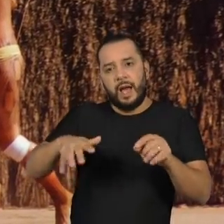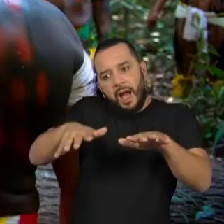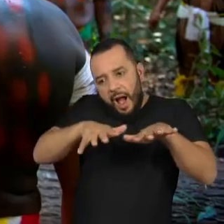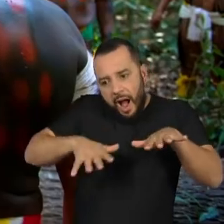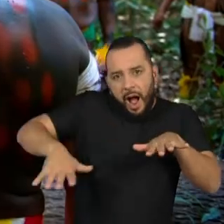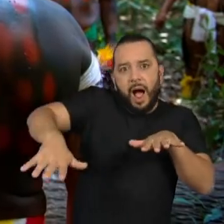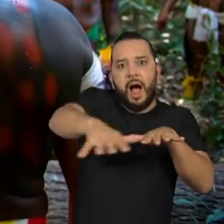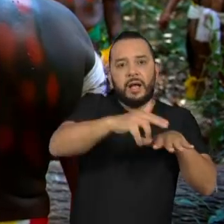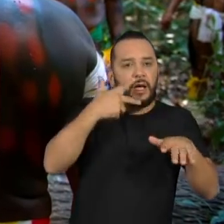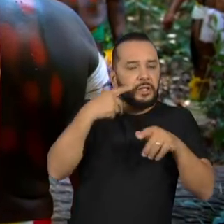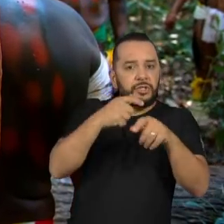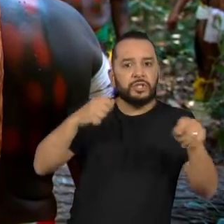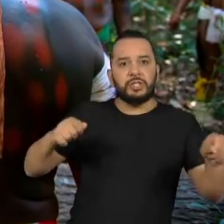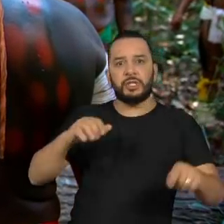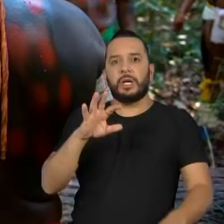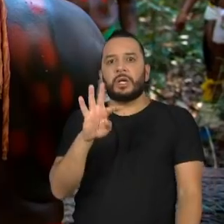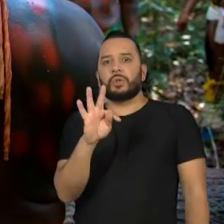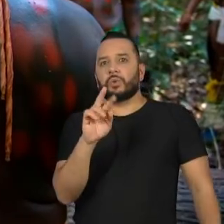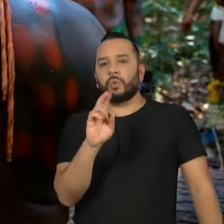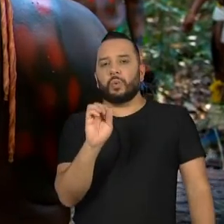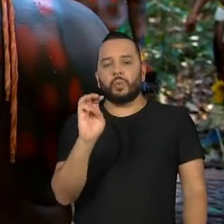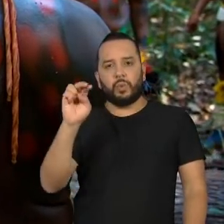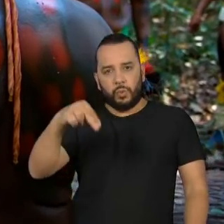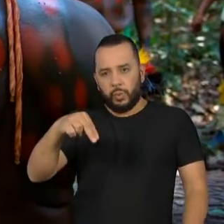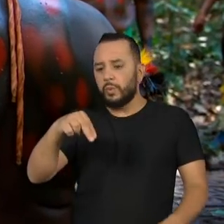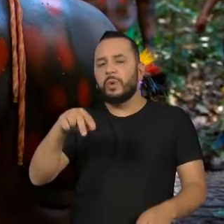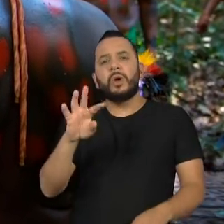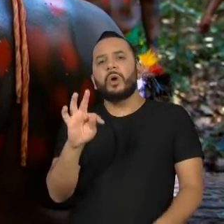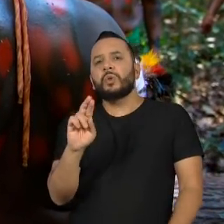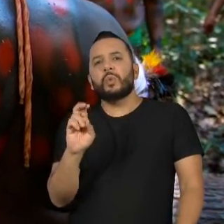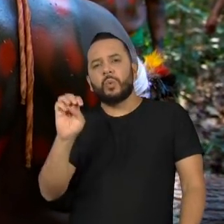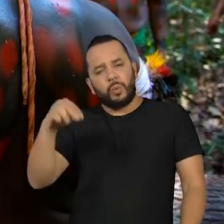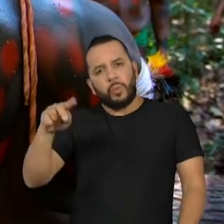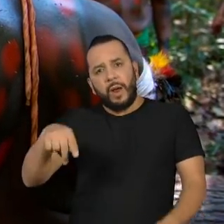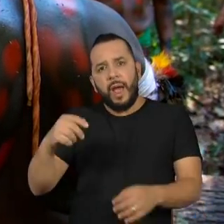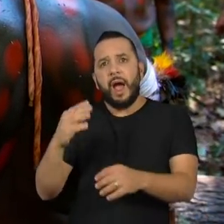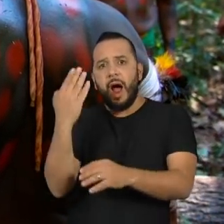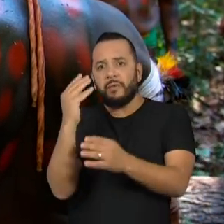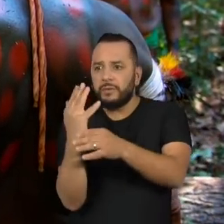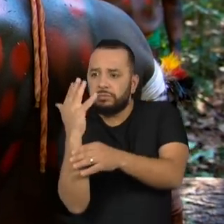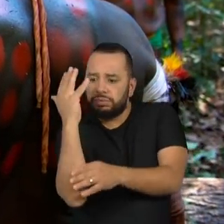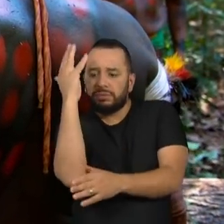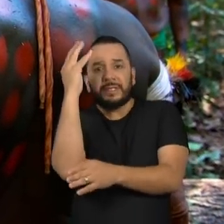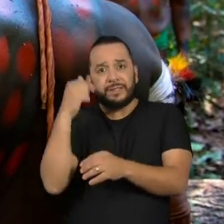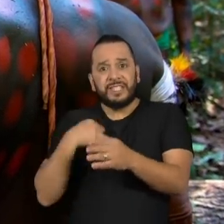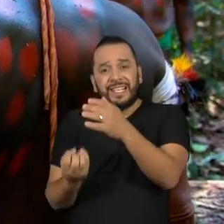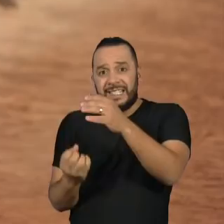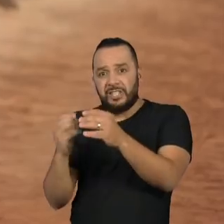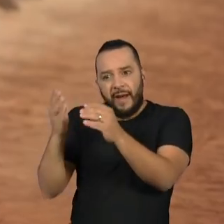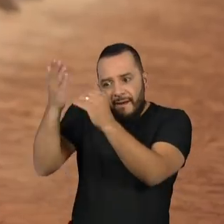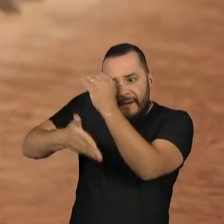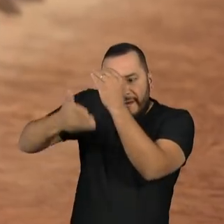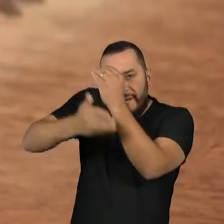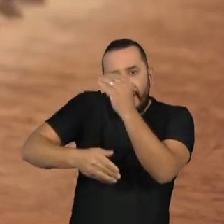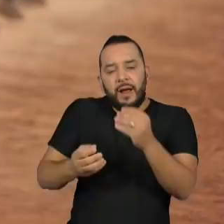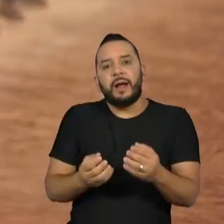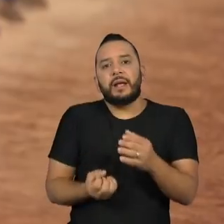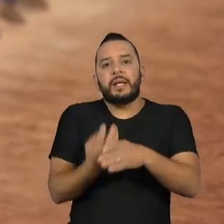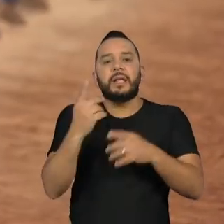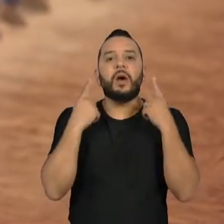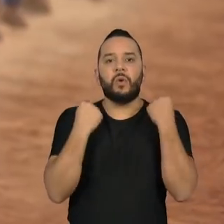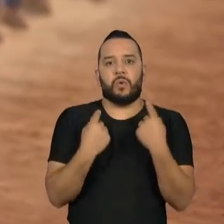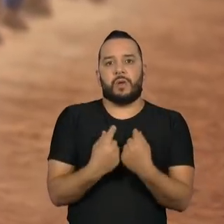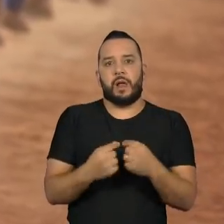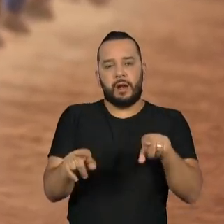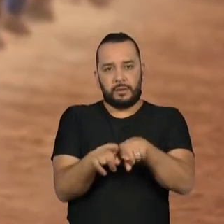palmeira usada para confeccionar colares e tornozeleiras. A etnia, que teve o primeiro contato com um